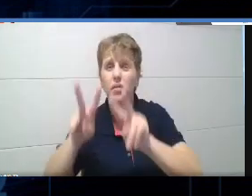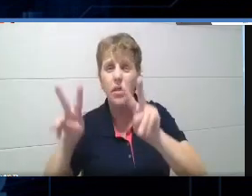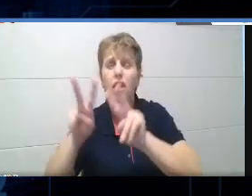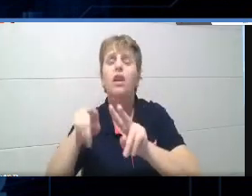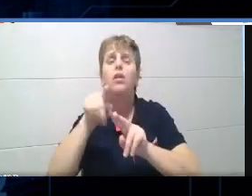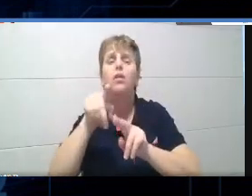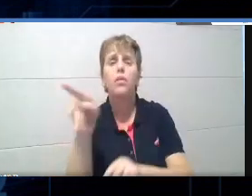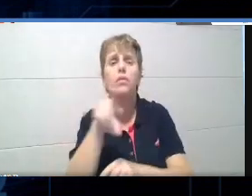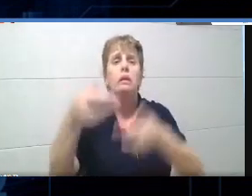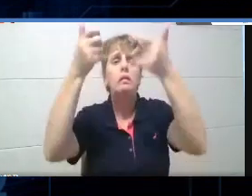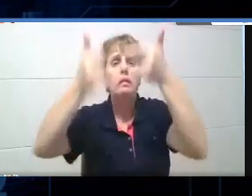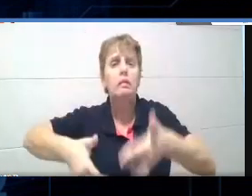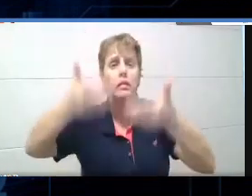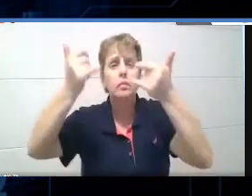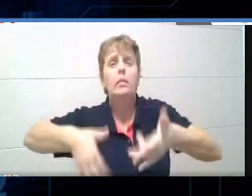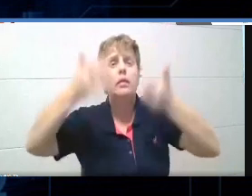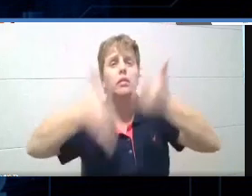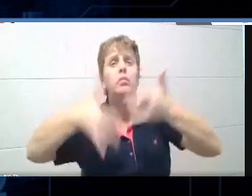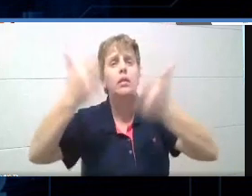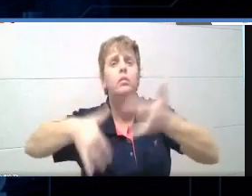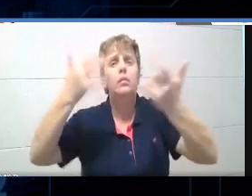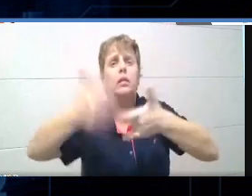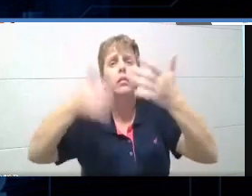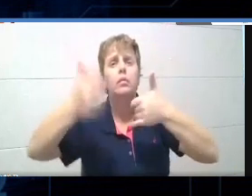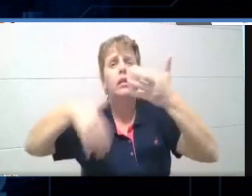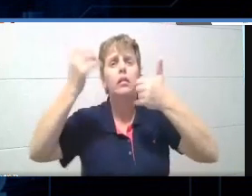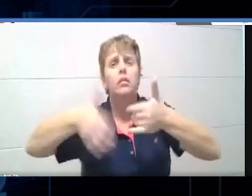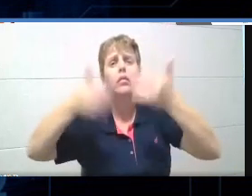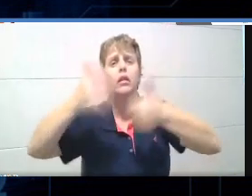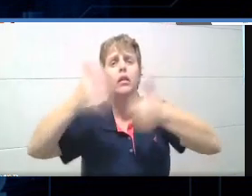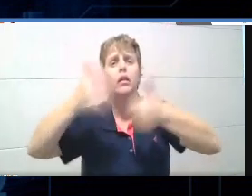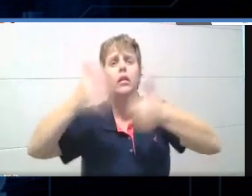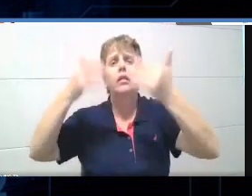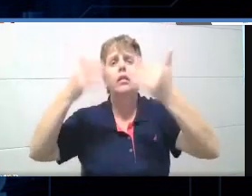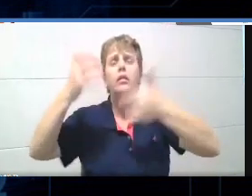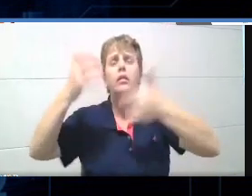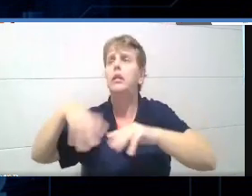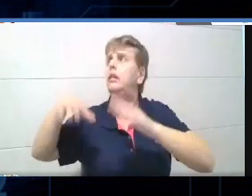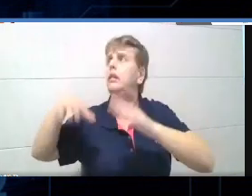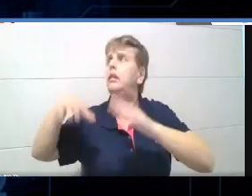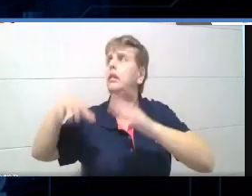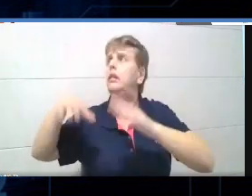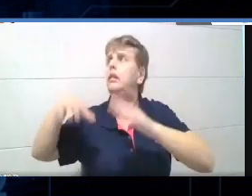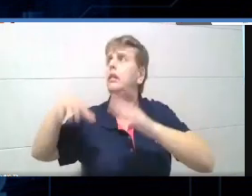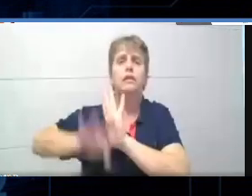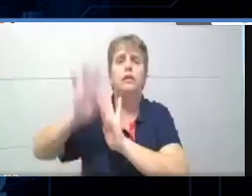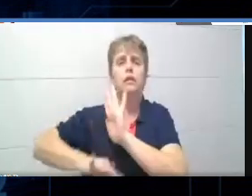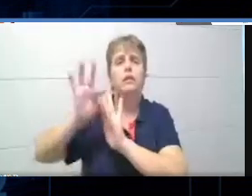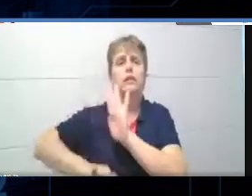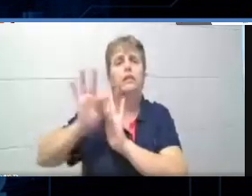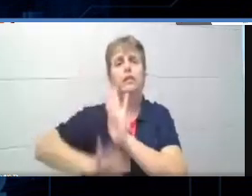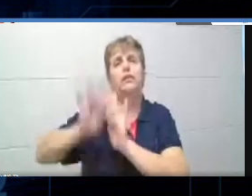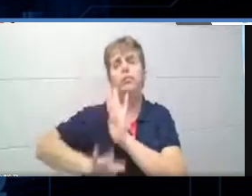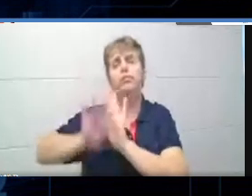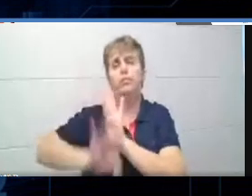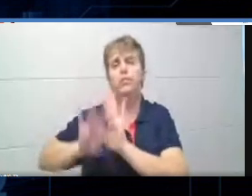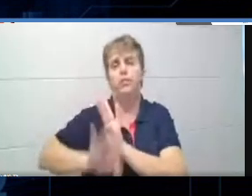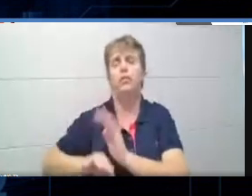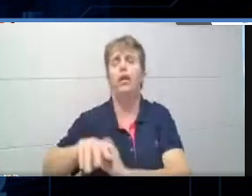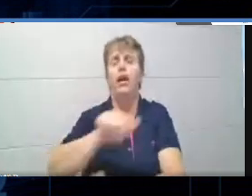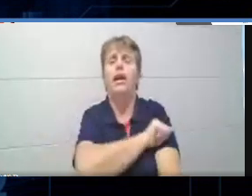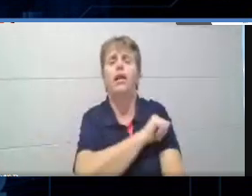entende? Não vai ser desafiadora. Ao invés de ser desafiadora, vai ser chata, né? Que é uma lista de 40 perguntas que ele vai ter que fazer.